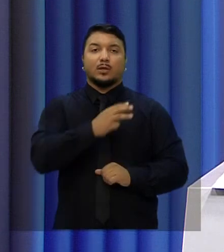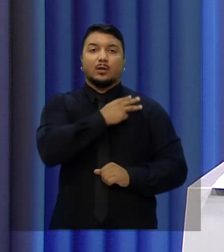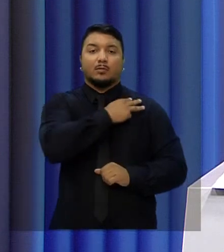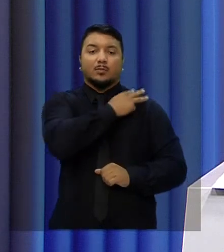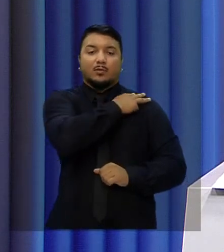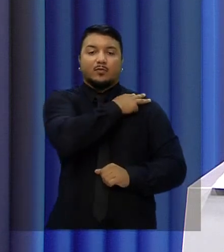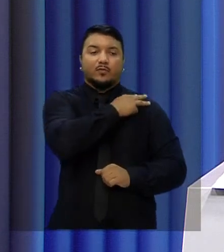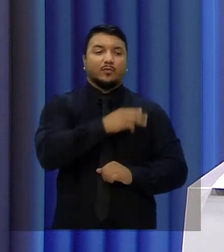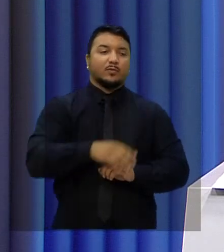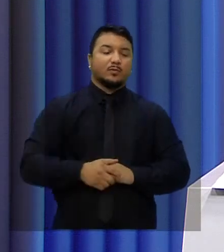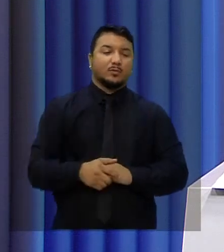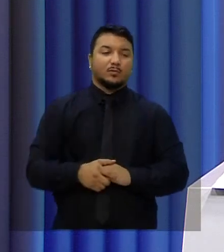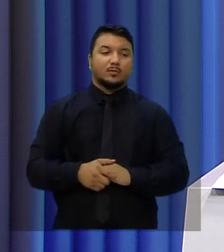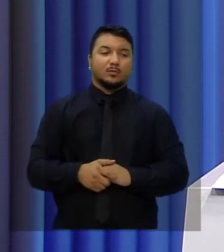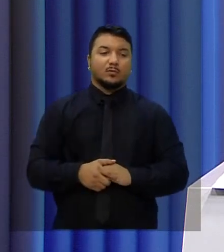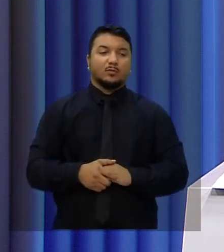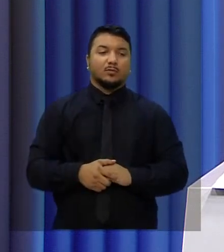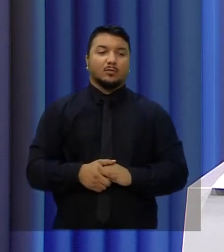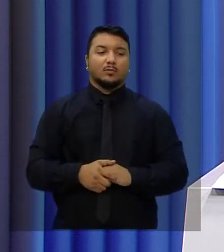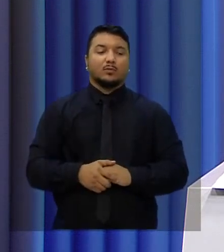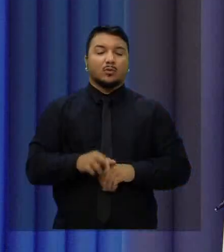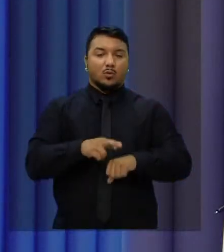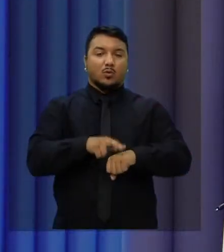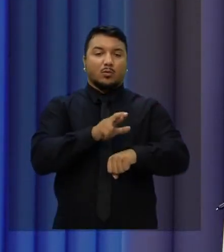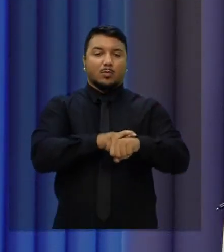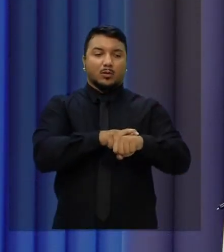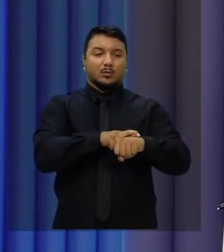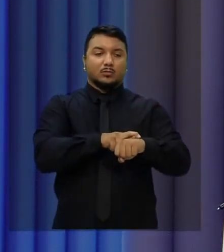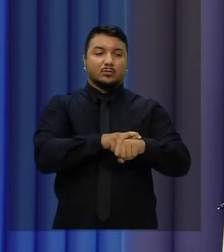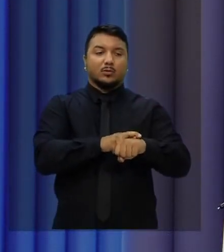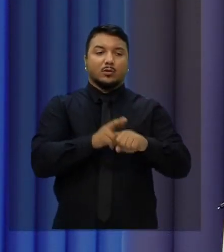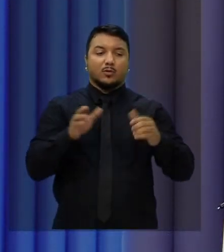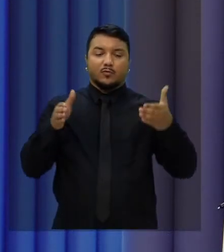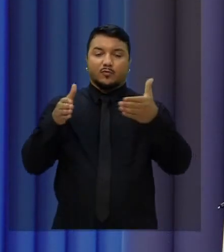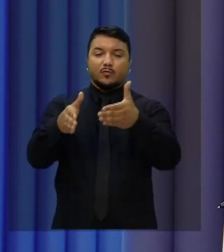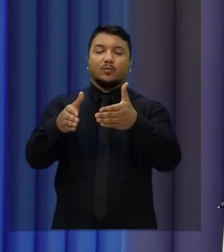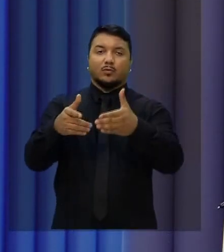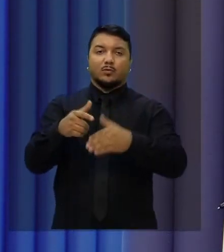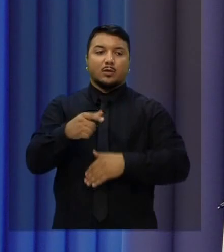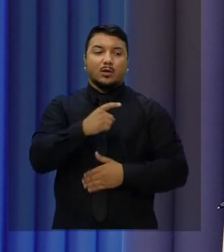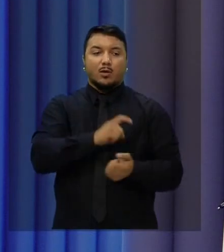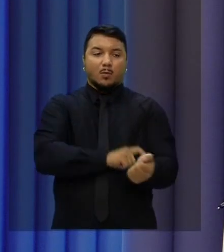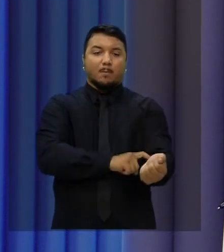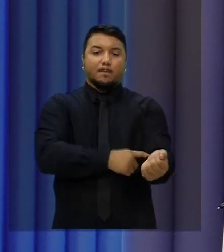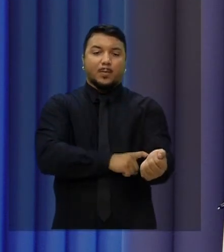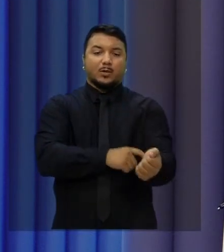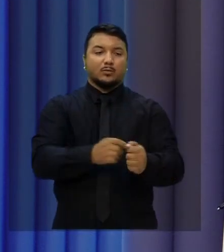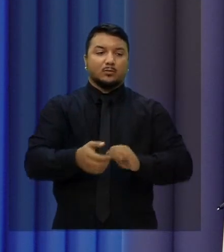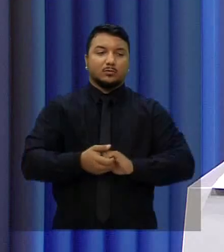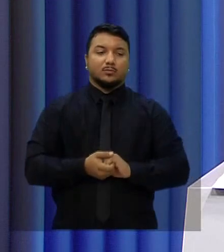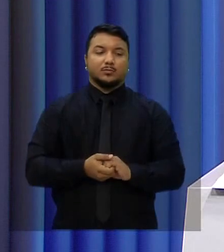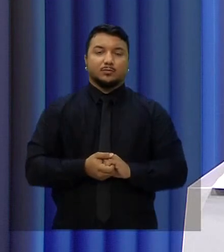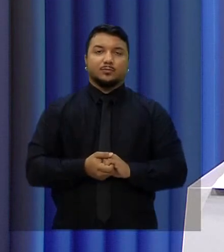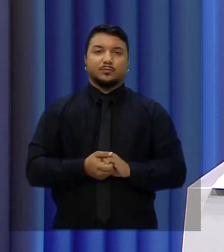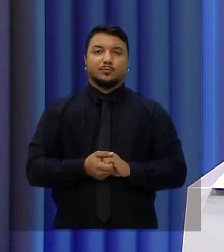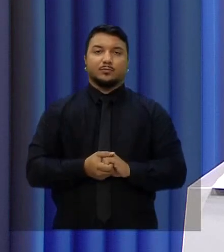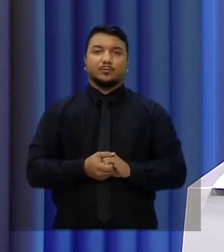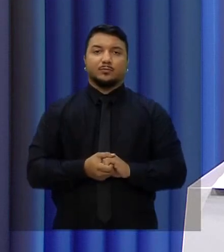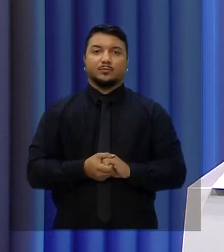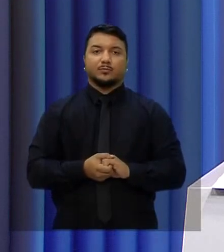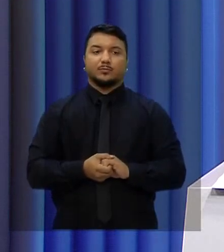Agora a pergunta é do candidato Roberto Cláudio, a sua pergunta para o candidato é o Mano de Freitas. É essa a ordem do debate. Perfeito.